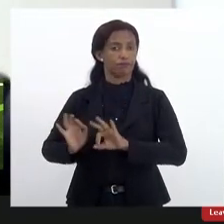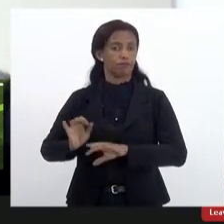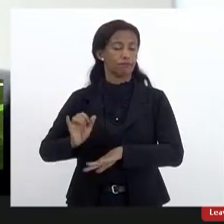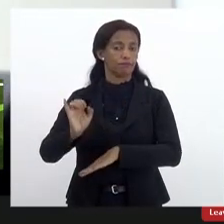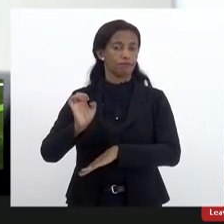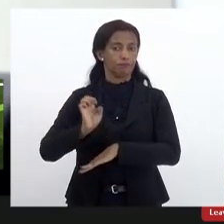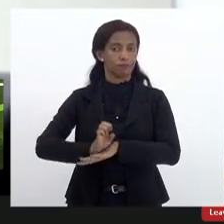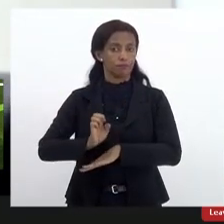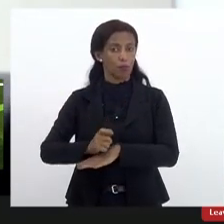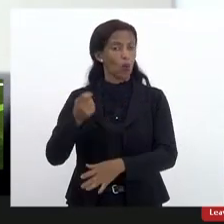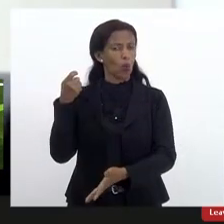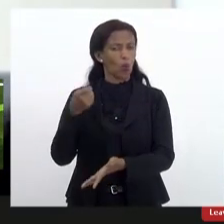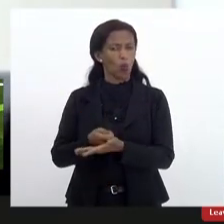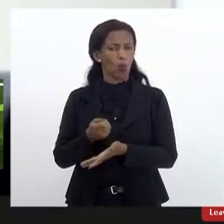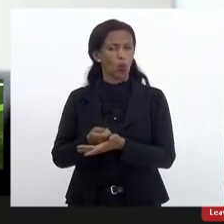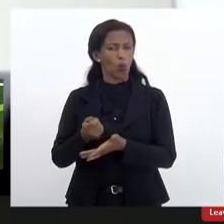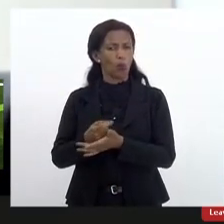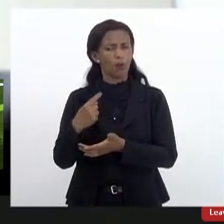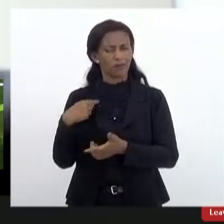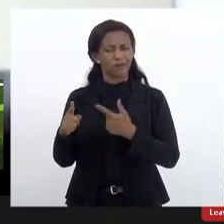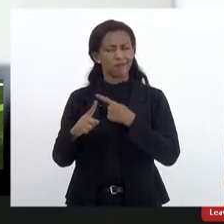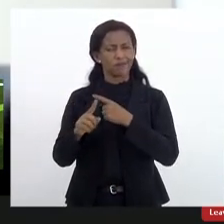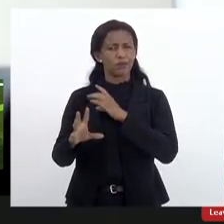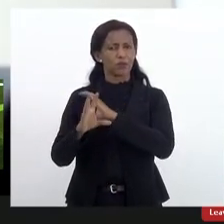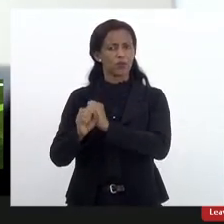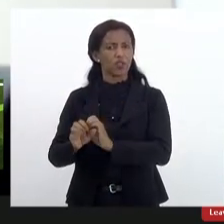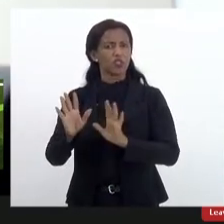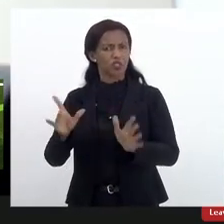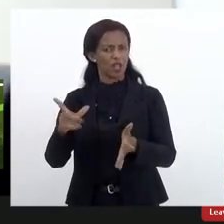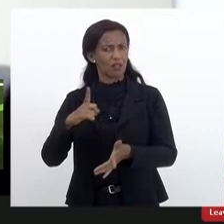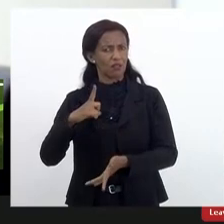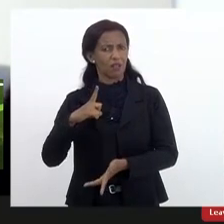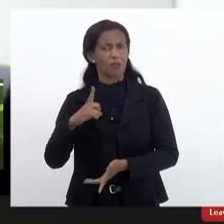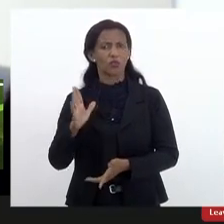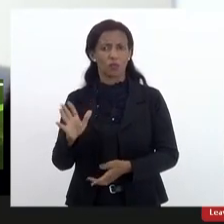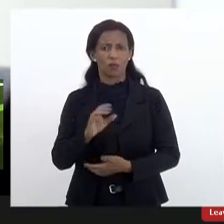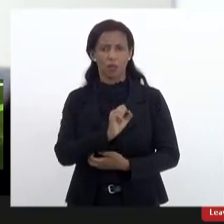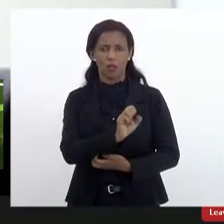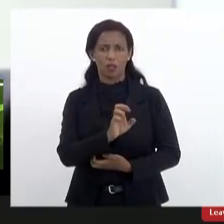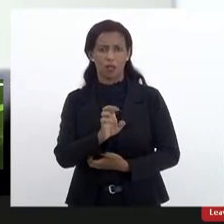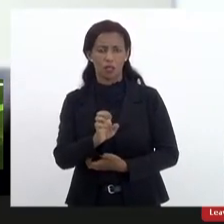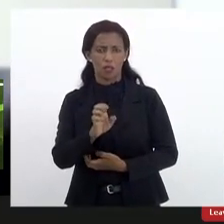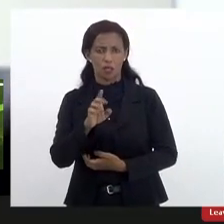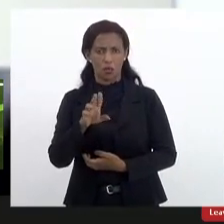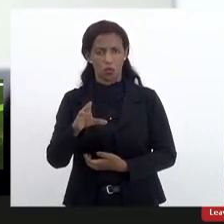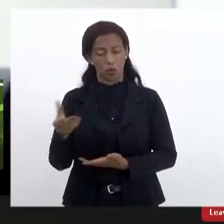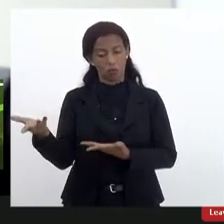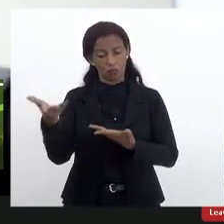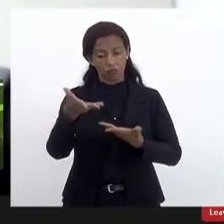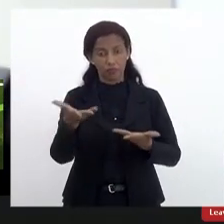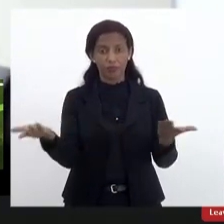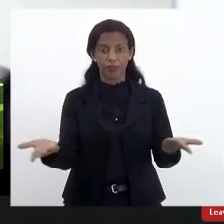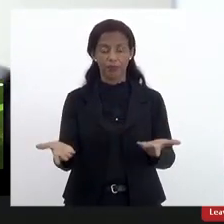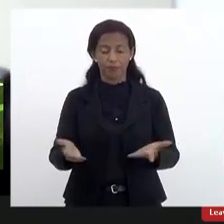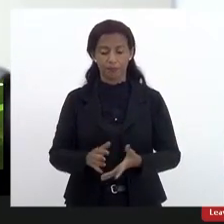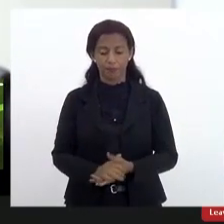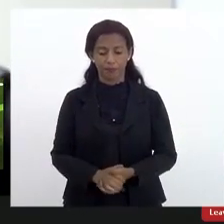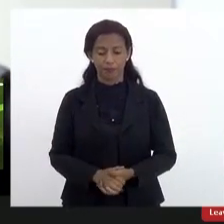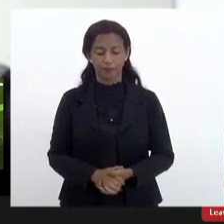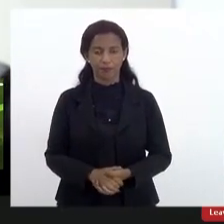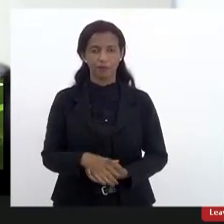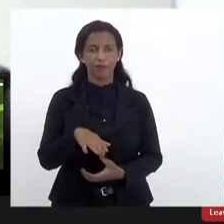cobrança fundamental que a gente se soma e já temos feito também a secretaria de estado de educação passa a palavra agora para